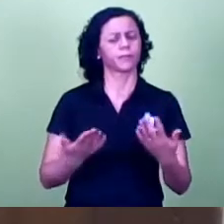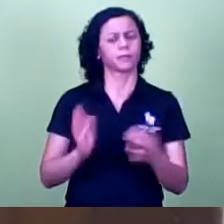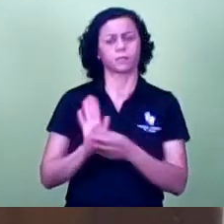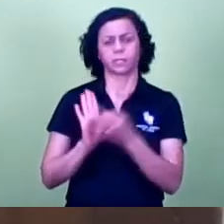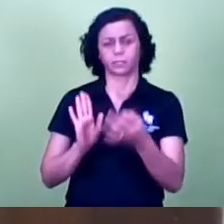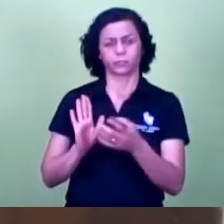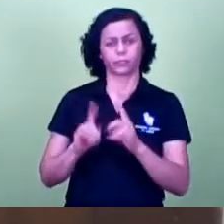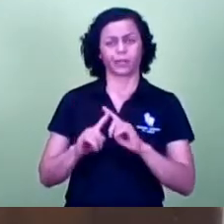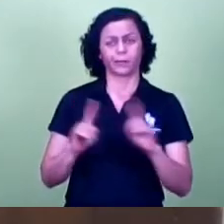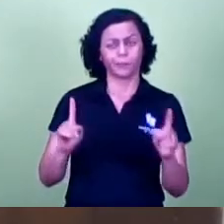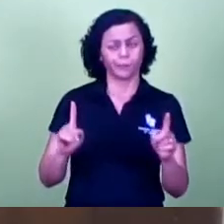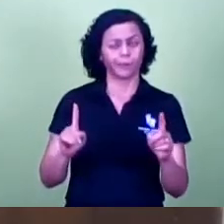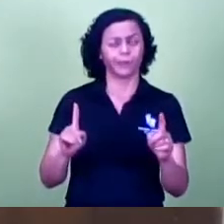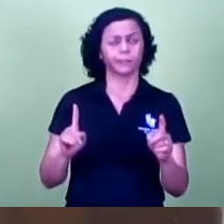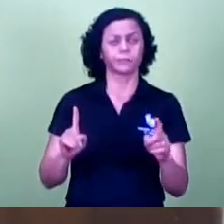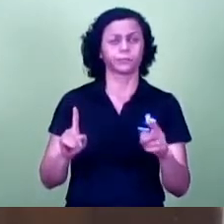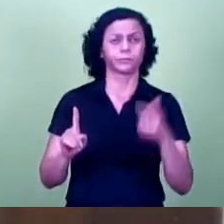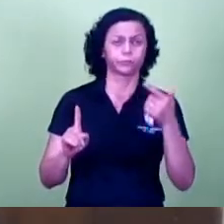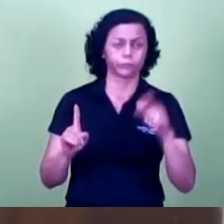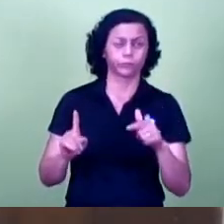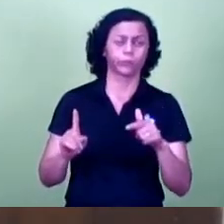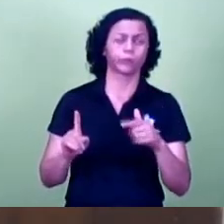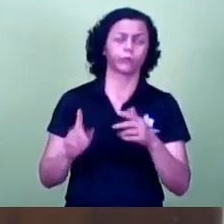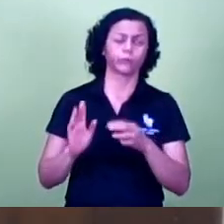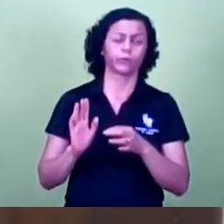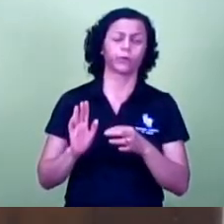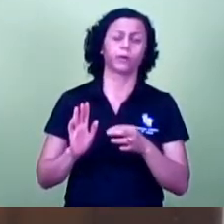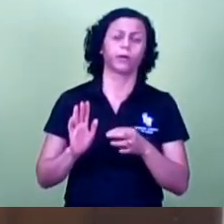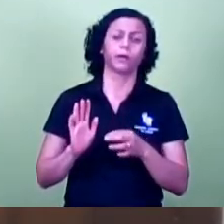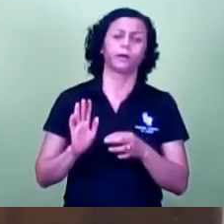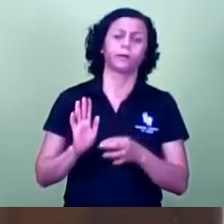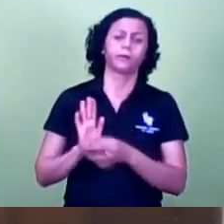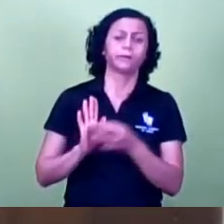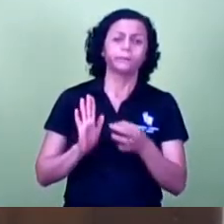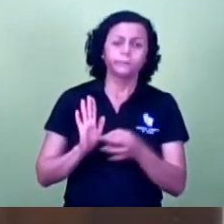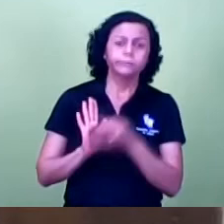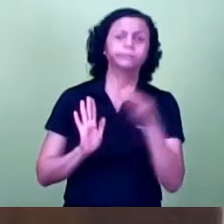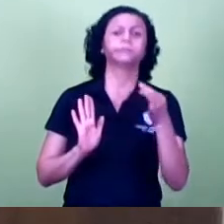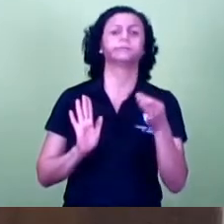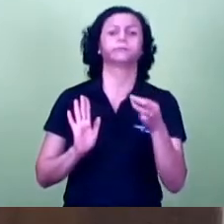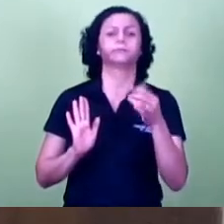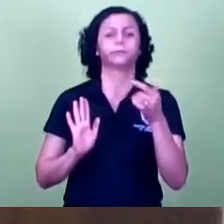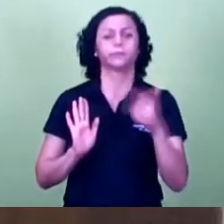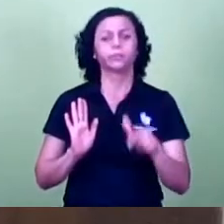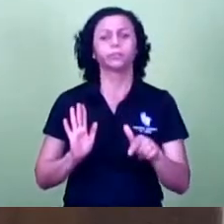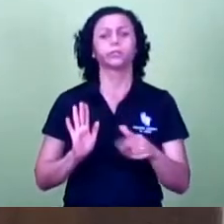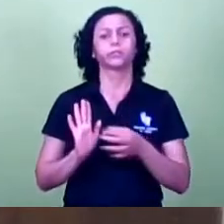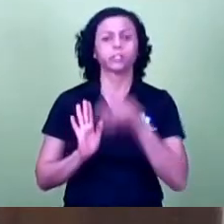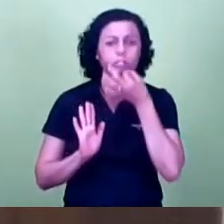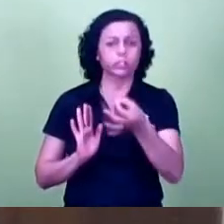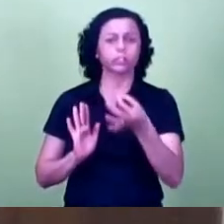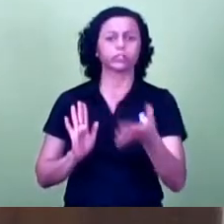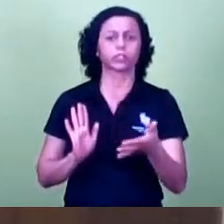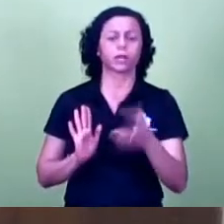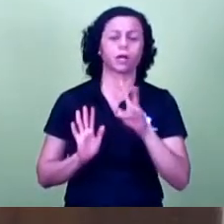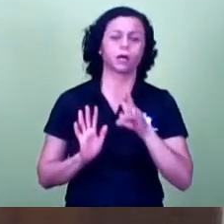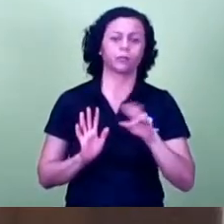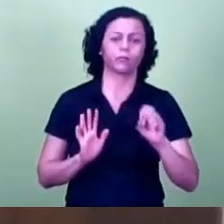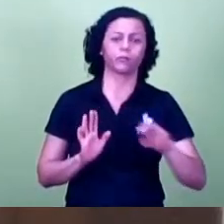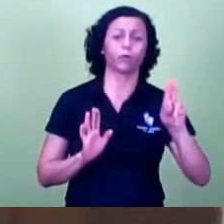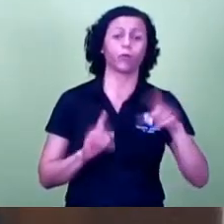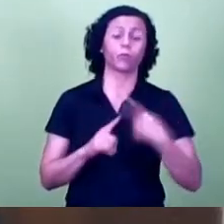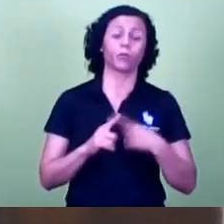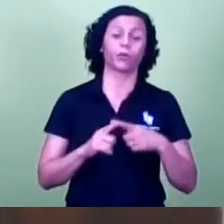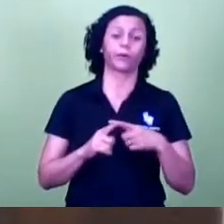enquanto a nossa secretária fica nas redes sociais aí na imprensa as coisas estão acontecendo na nossa cidade